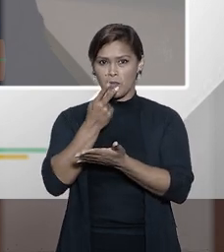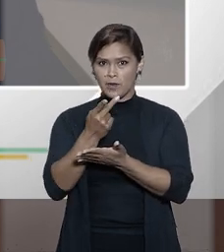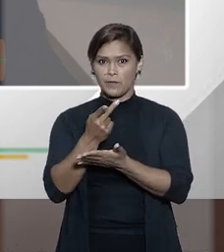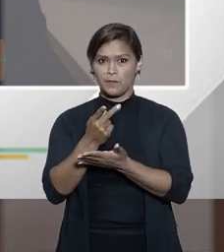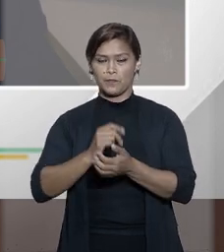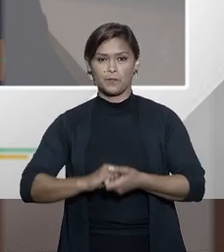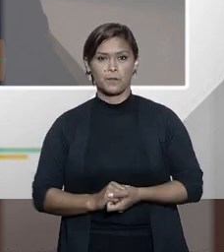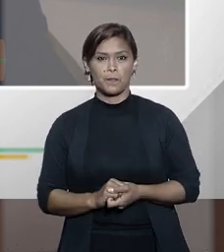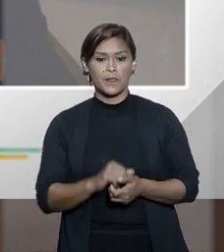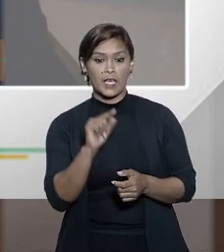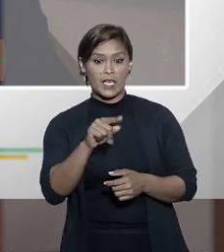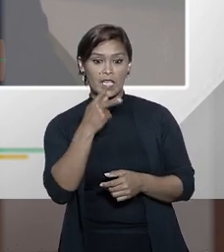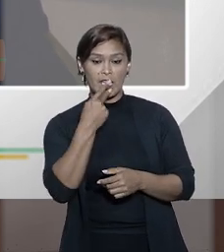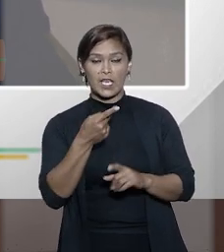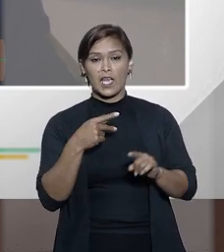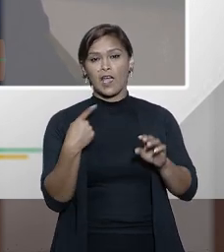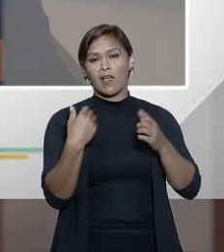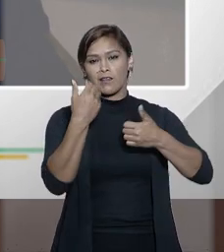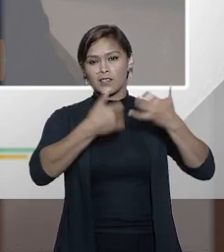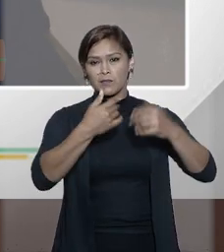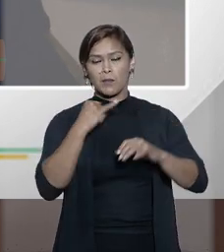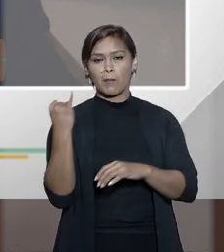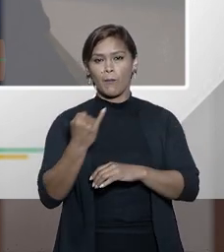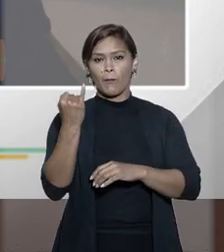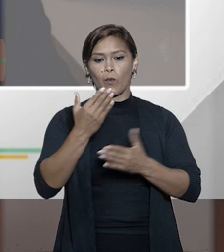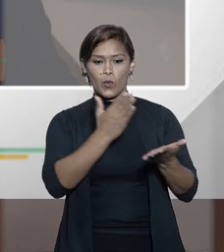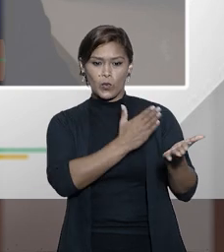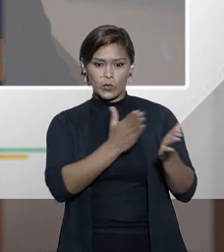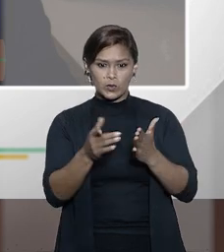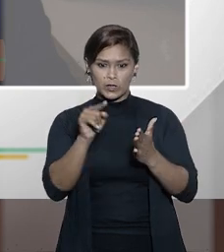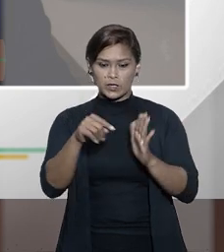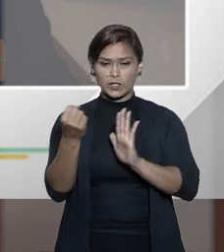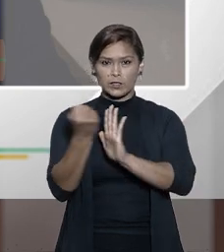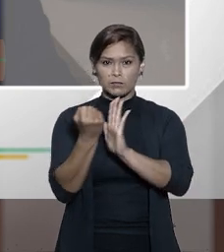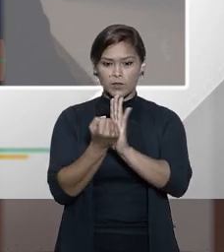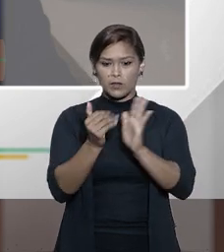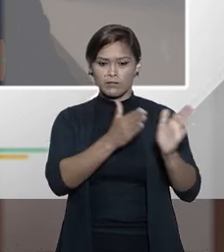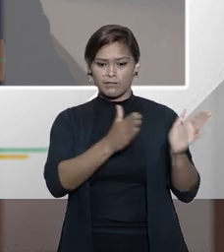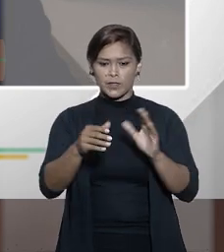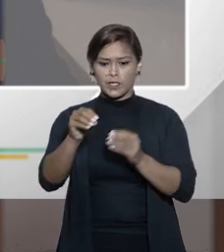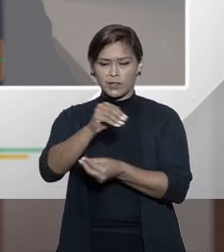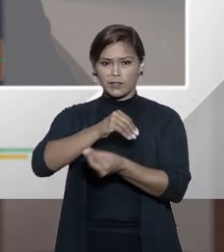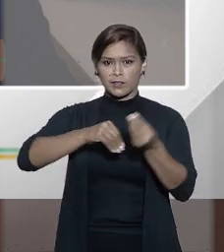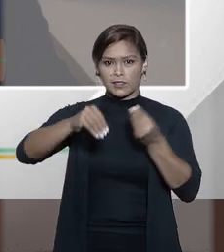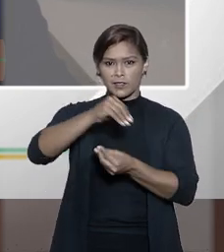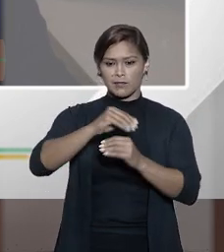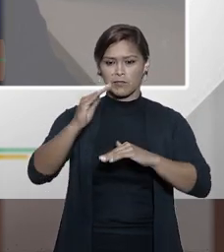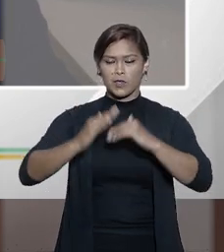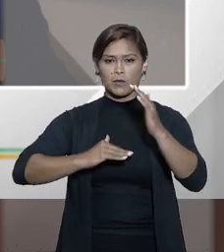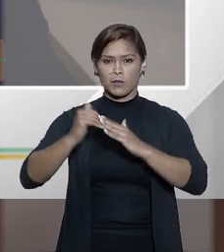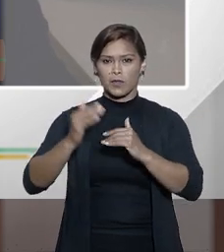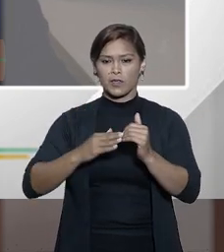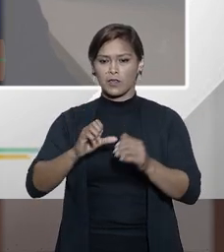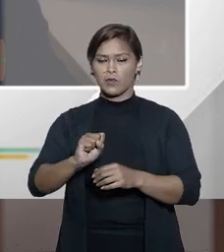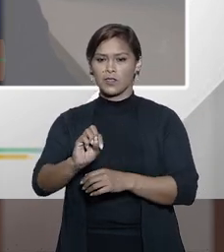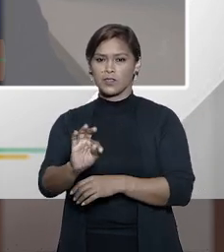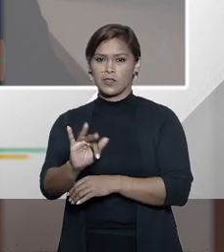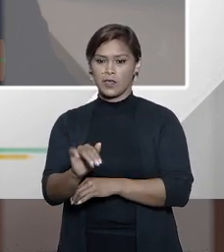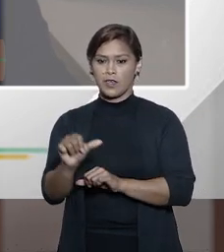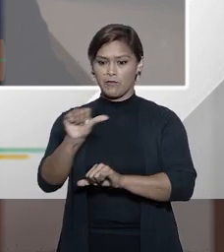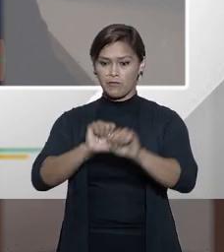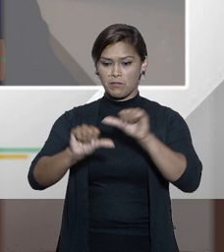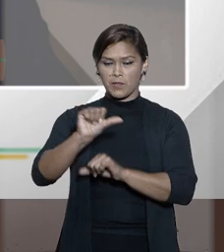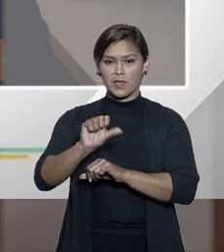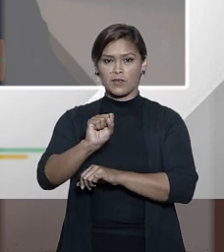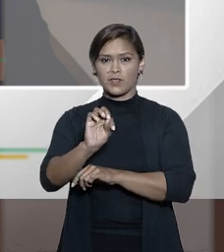fala, em que ela aborda o importante momento da transferência da competência do Supremo Tribunal Federal